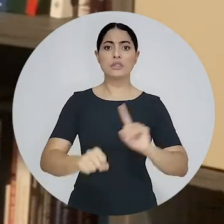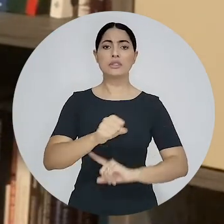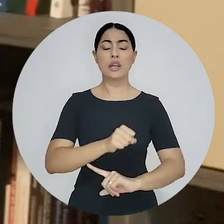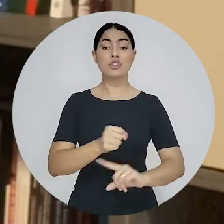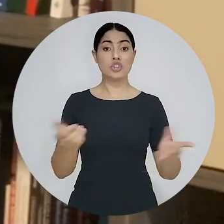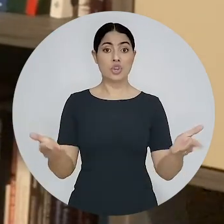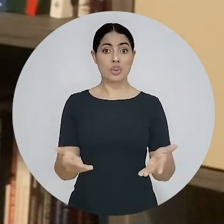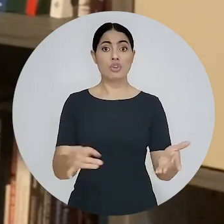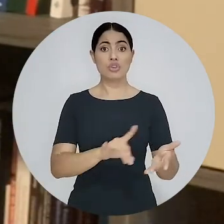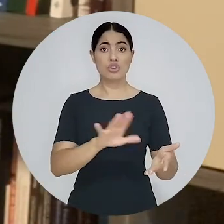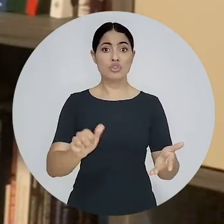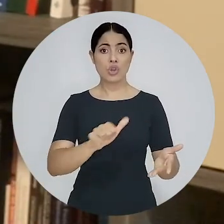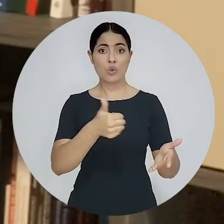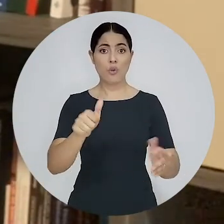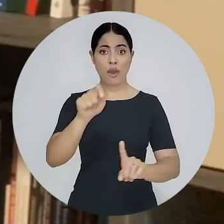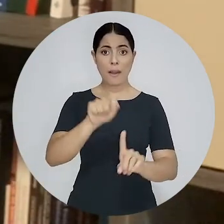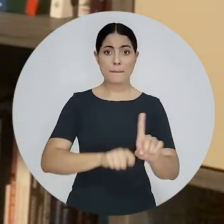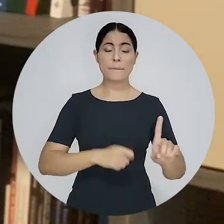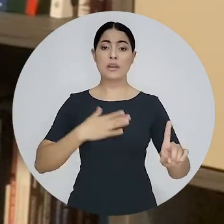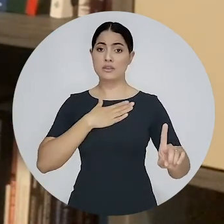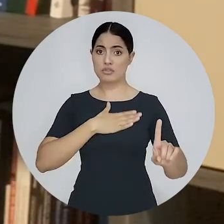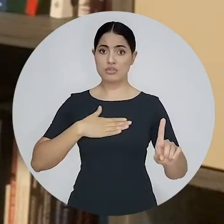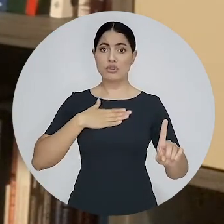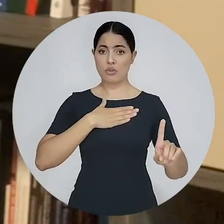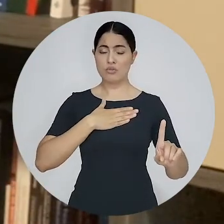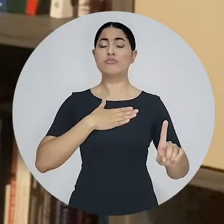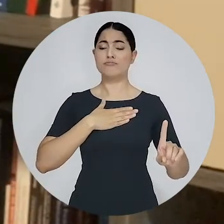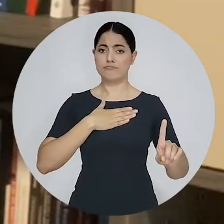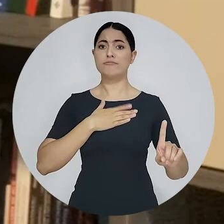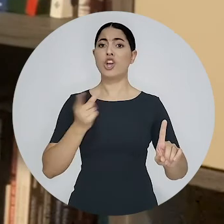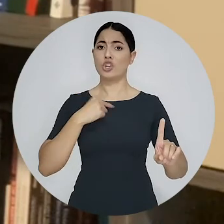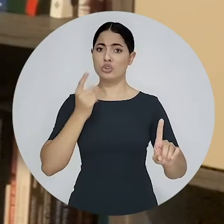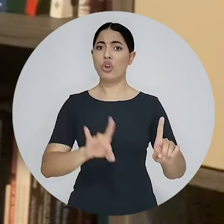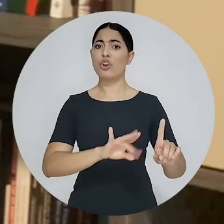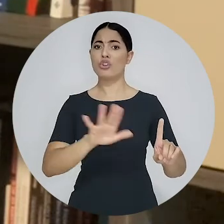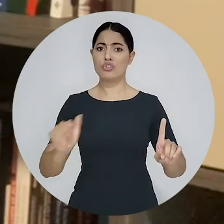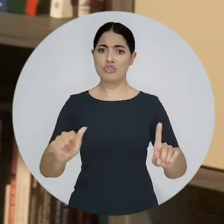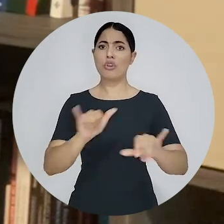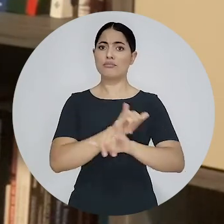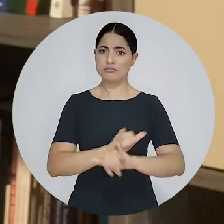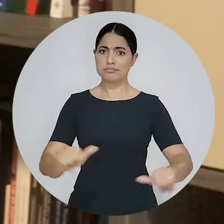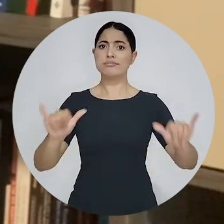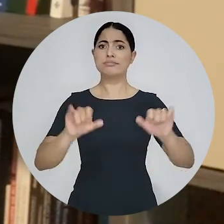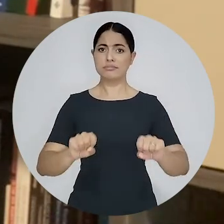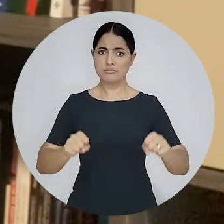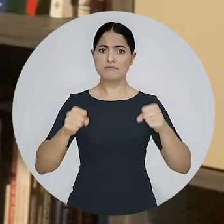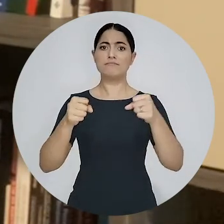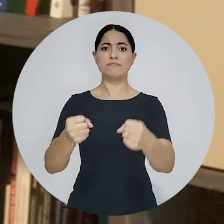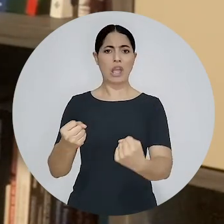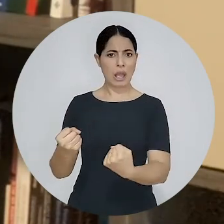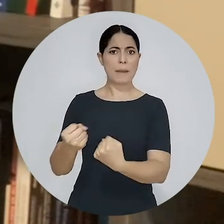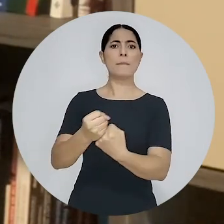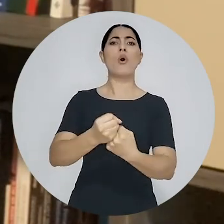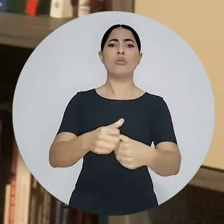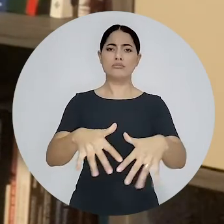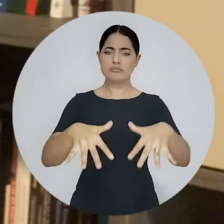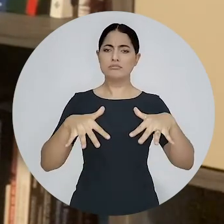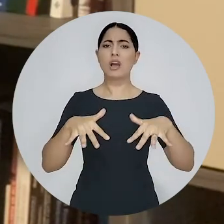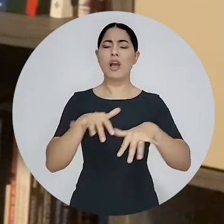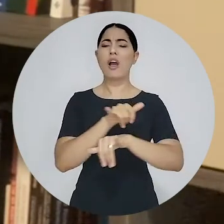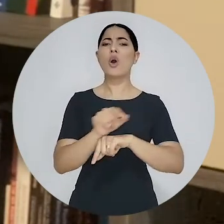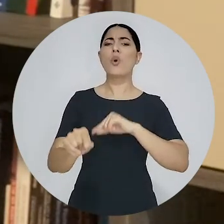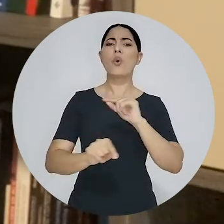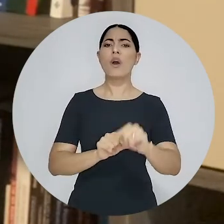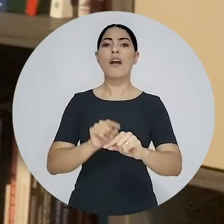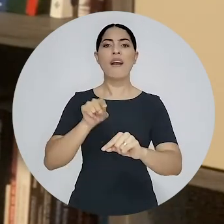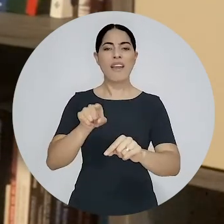E neste dia 11 de agosto, dia da advocacia, utilizar e realizar um desagravo é um